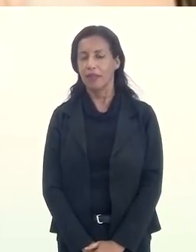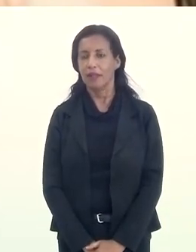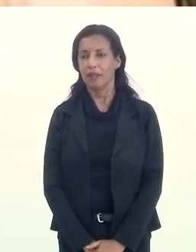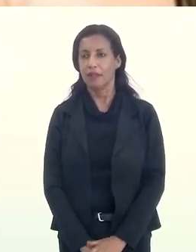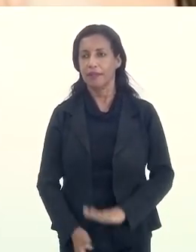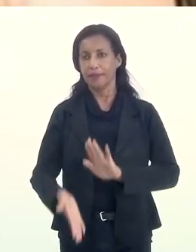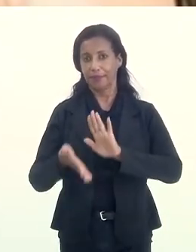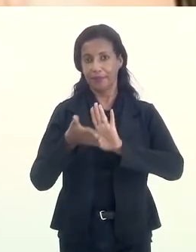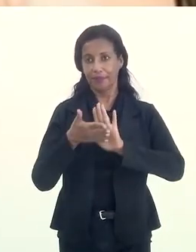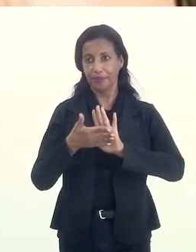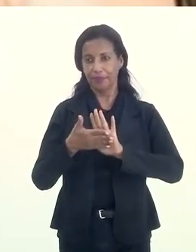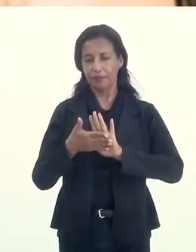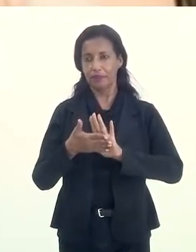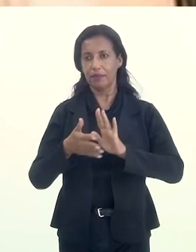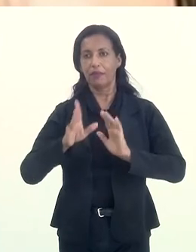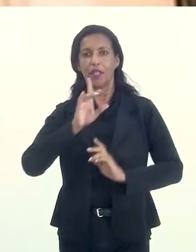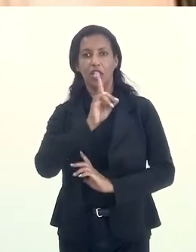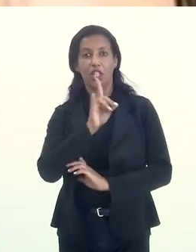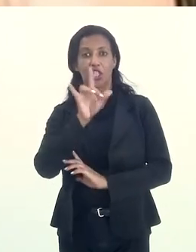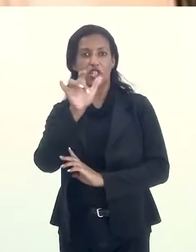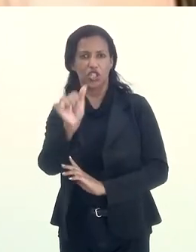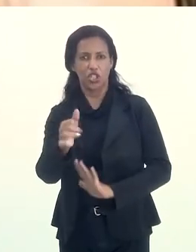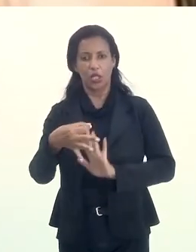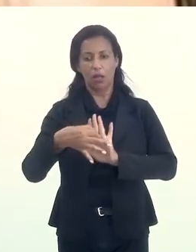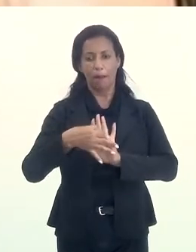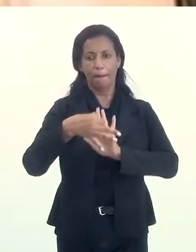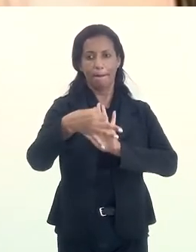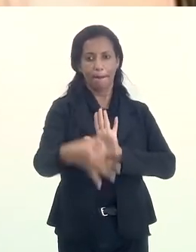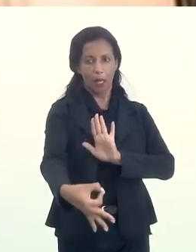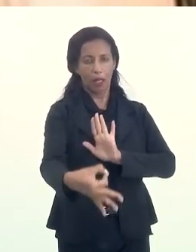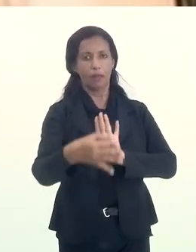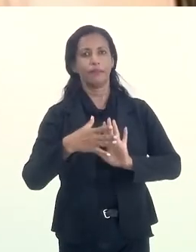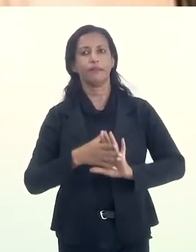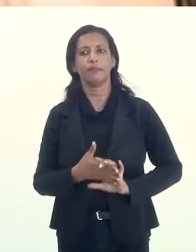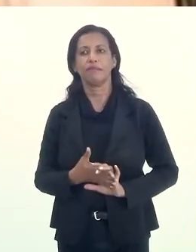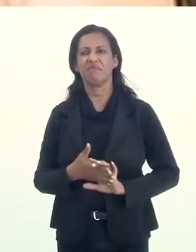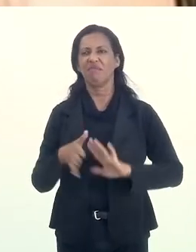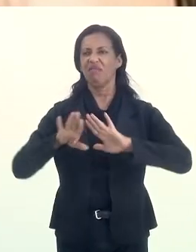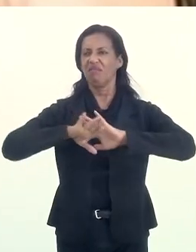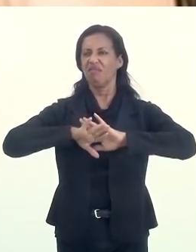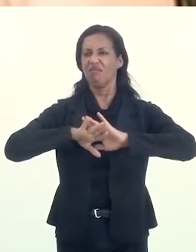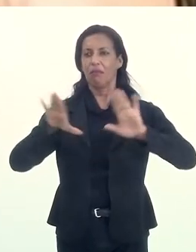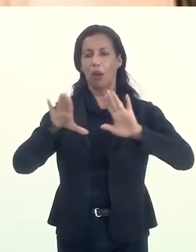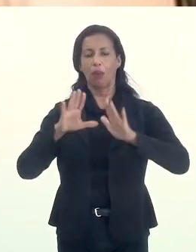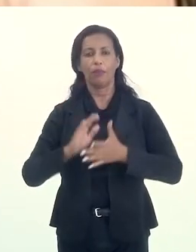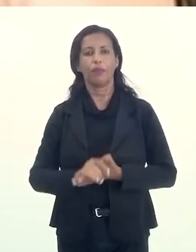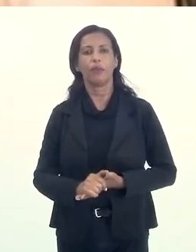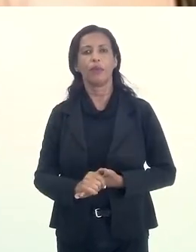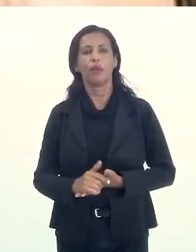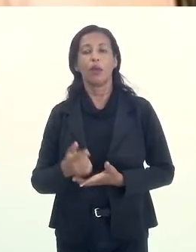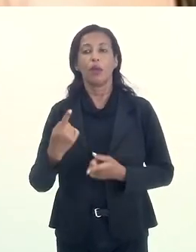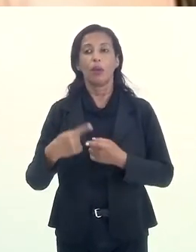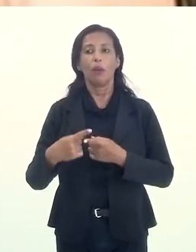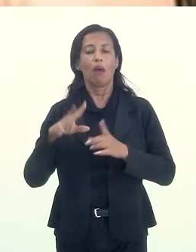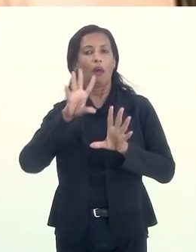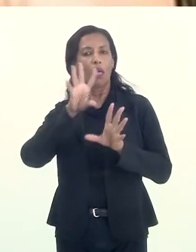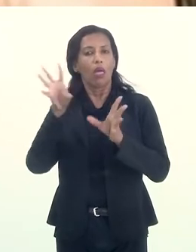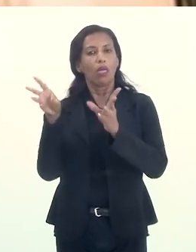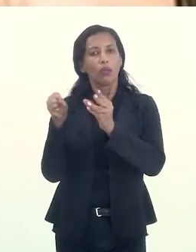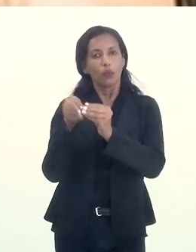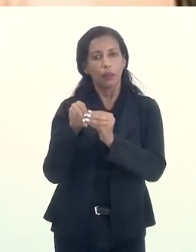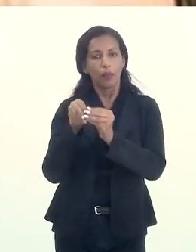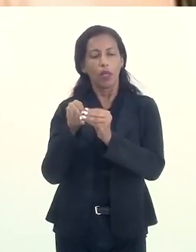Então, propriamente, uma dica, uma sugestão. Não, porque eu não gostaria de